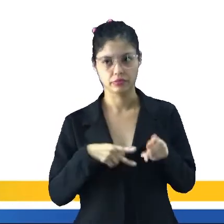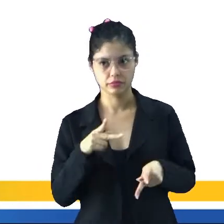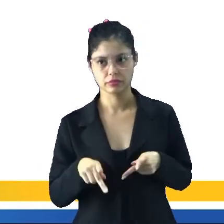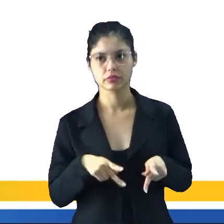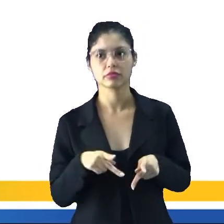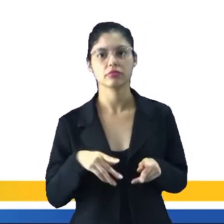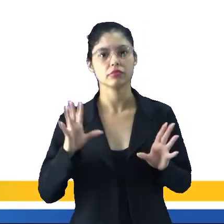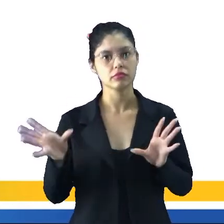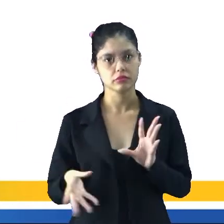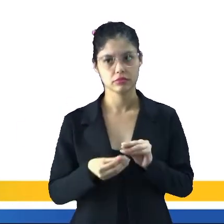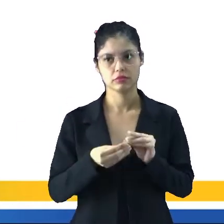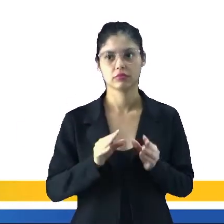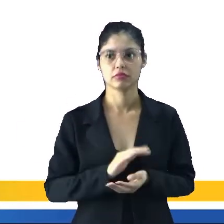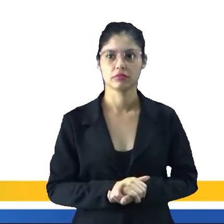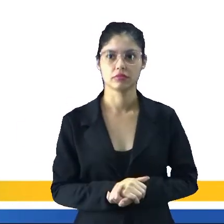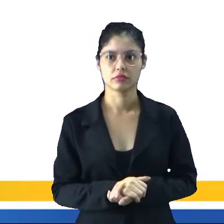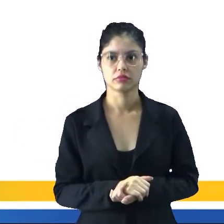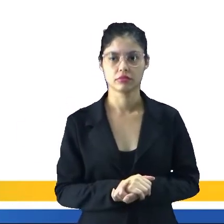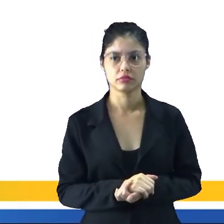complexos.